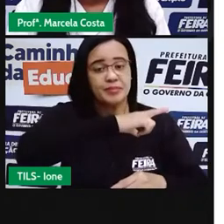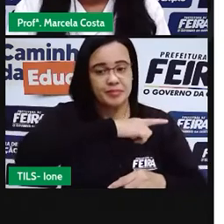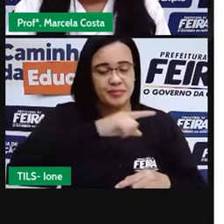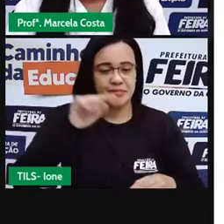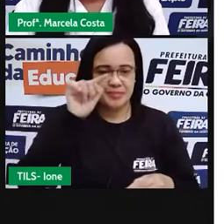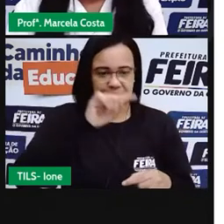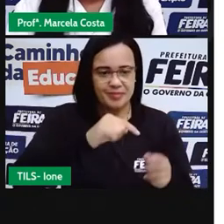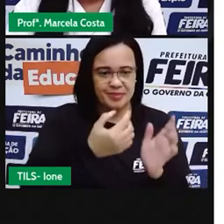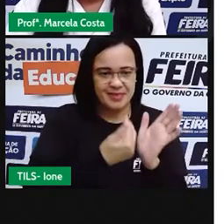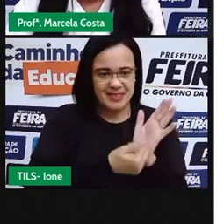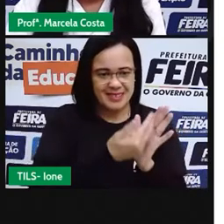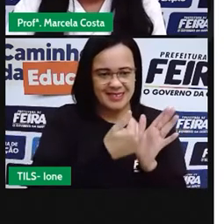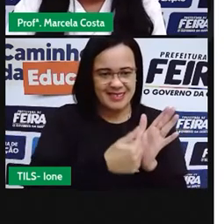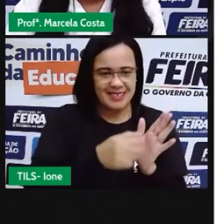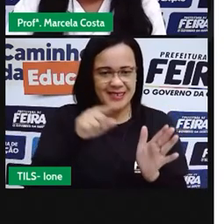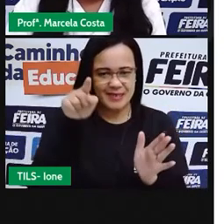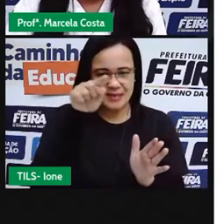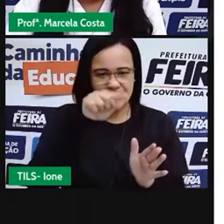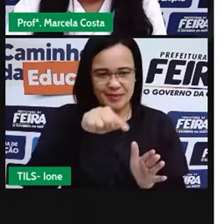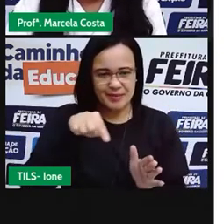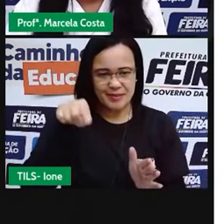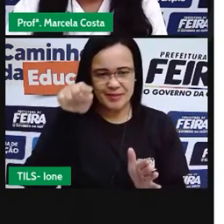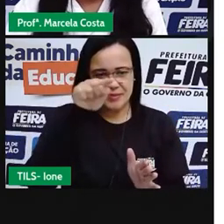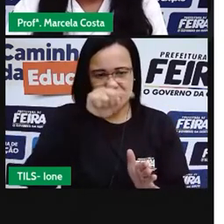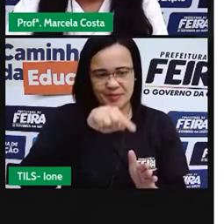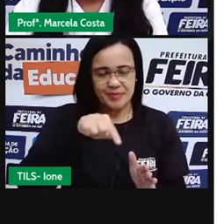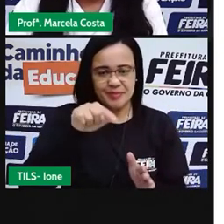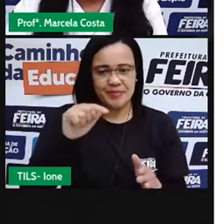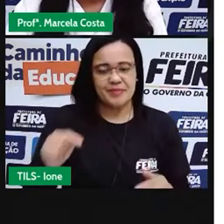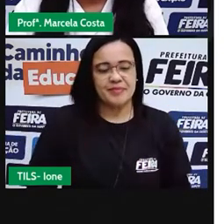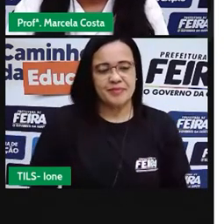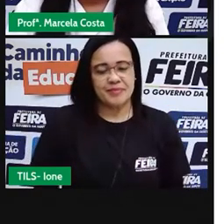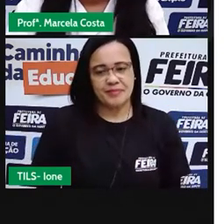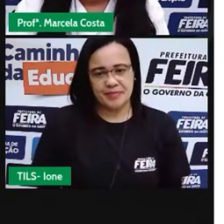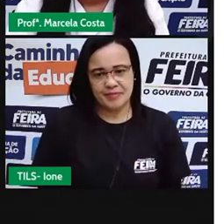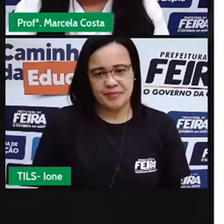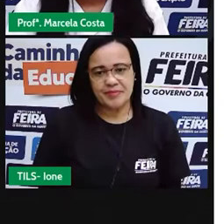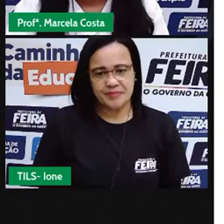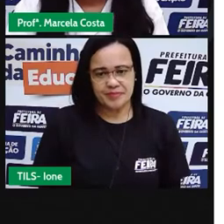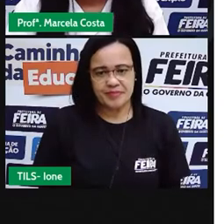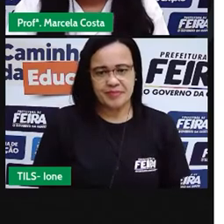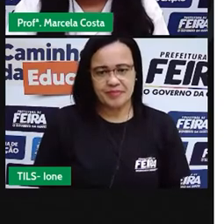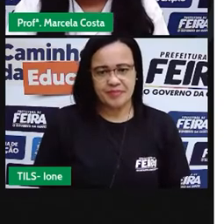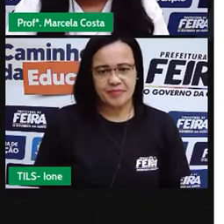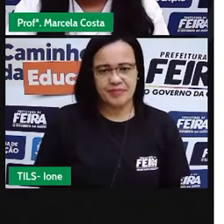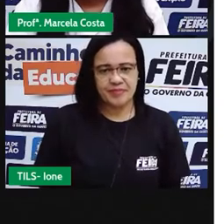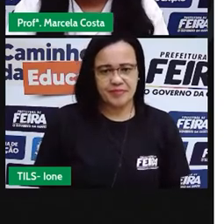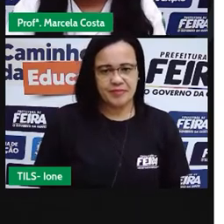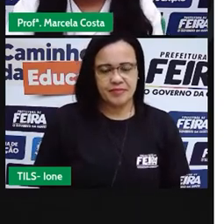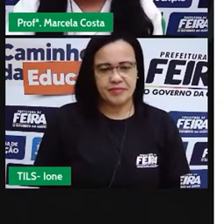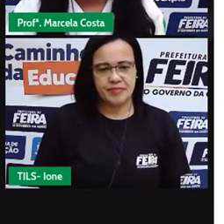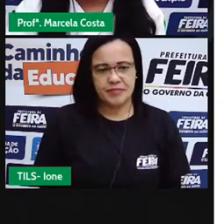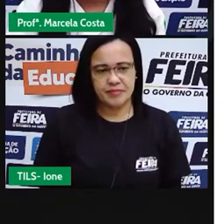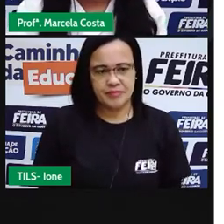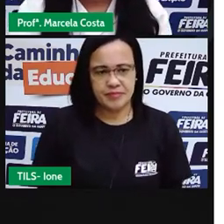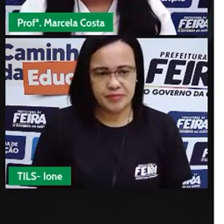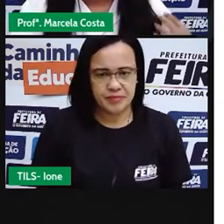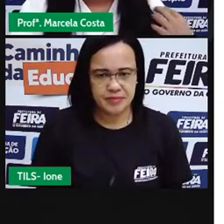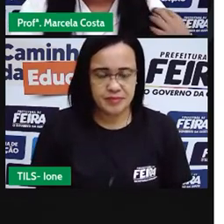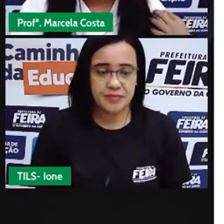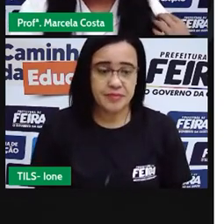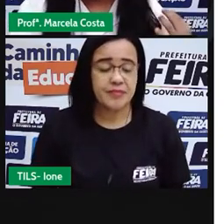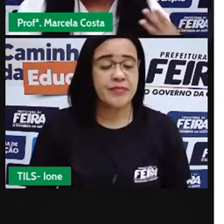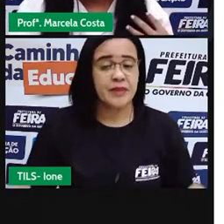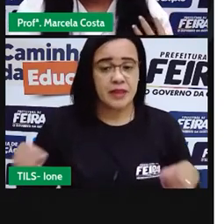a gente vai ver o desenho desse ciclo também aqui na nas instalações